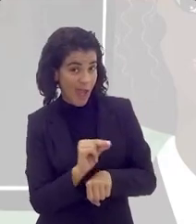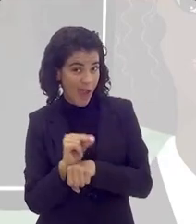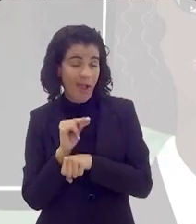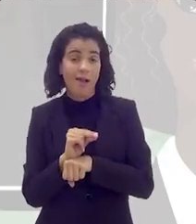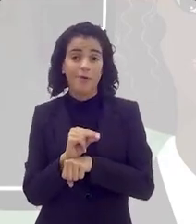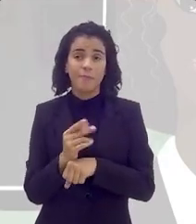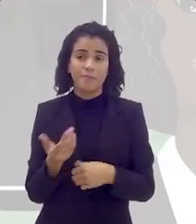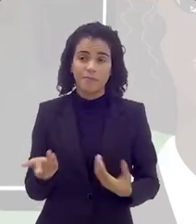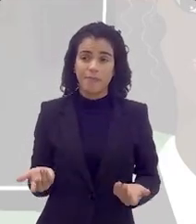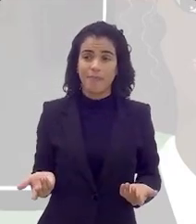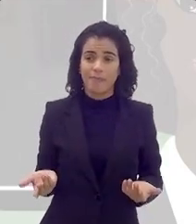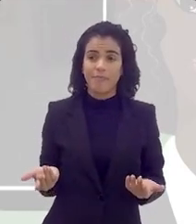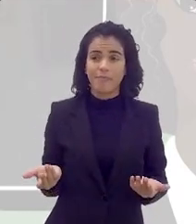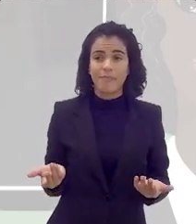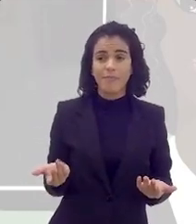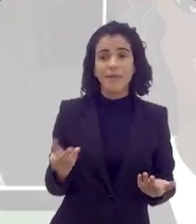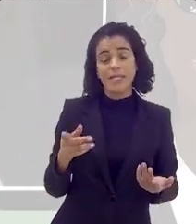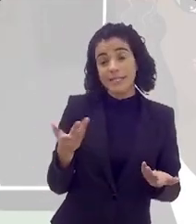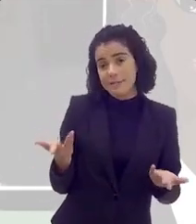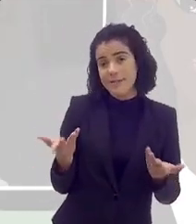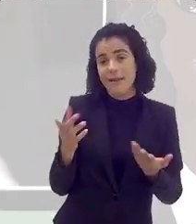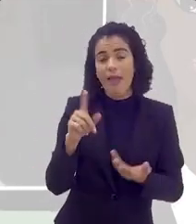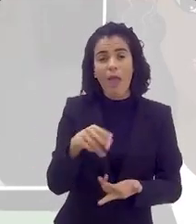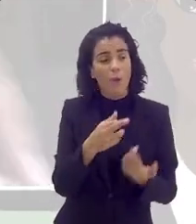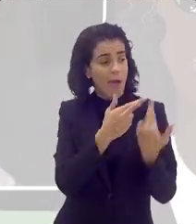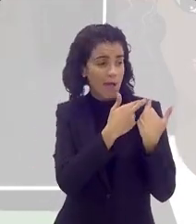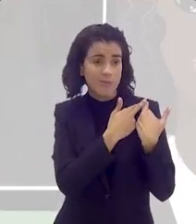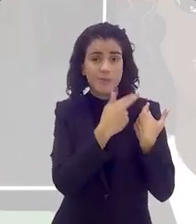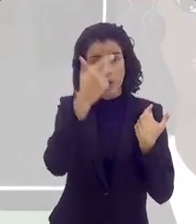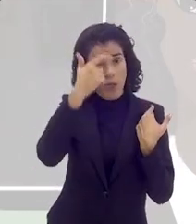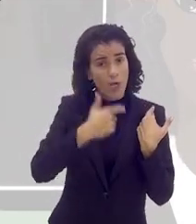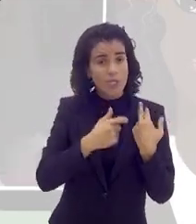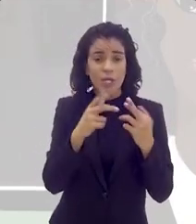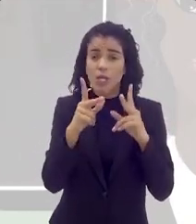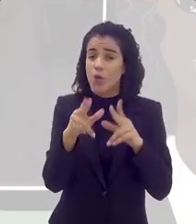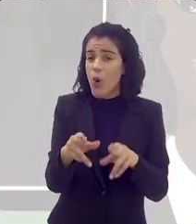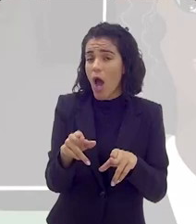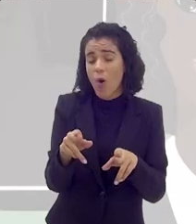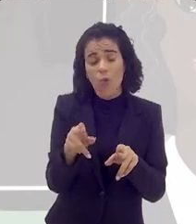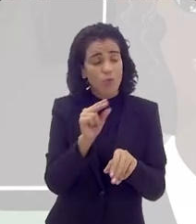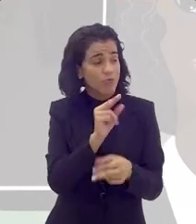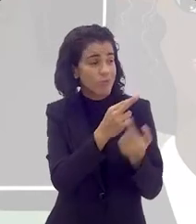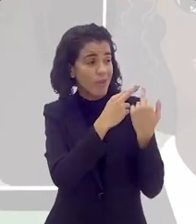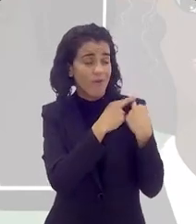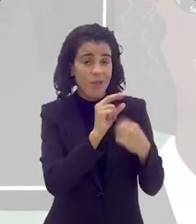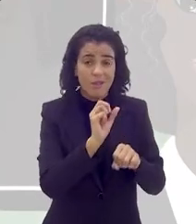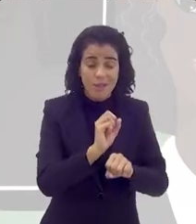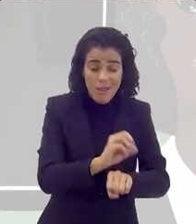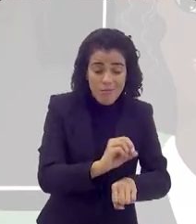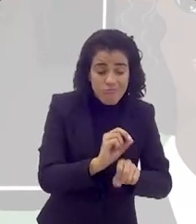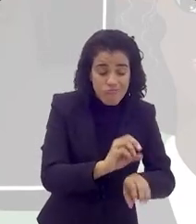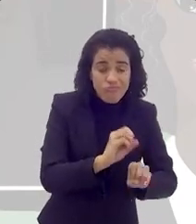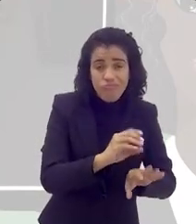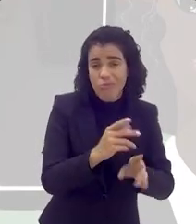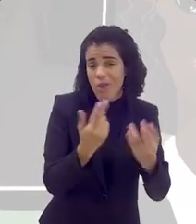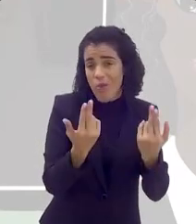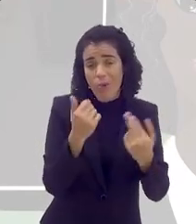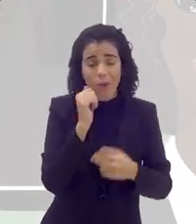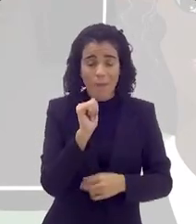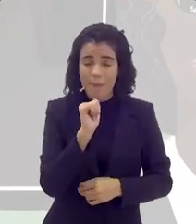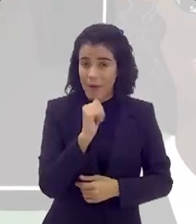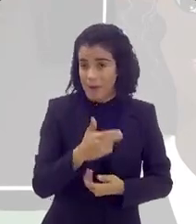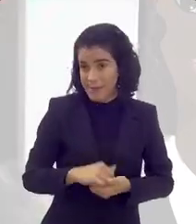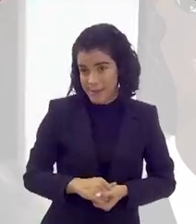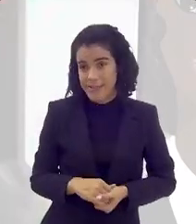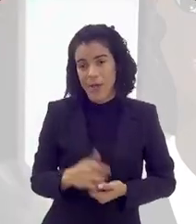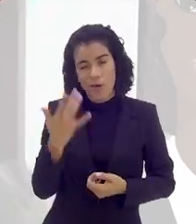situações, e, assim, é um dever como um dever de maternar. Então, se a gente materna, a gente